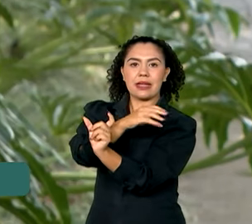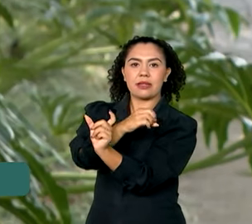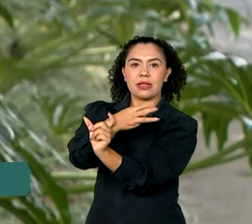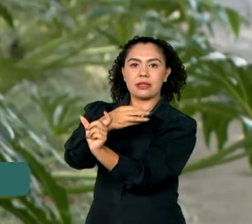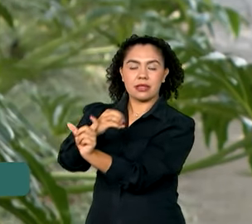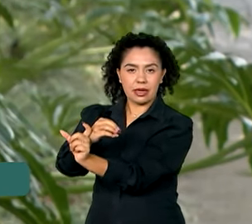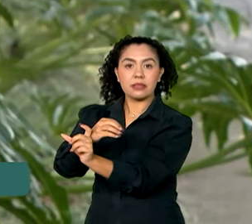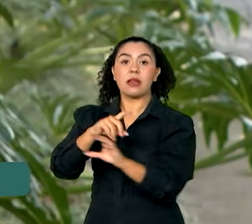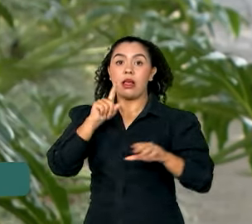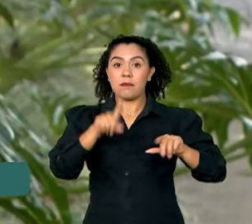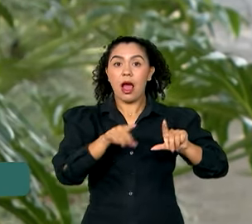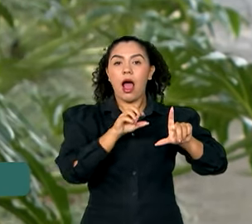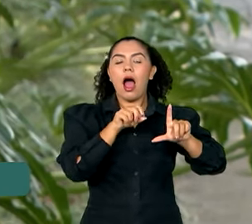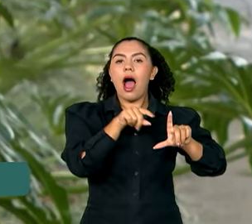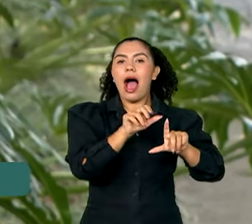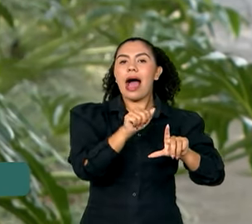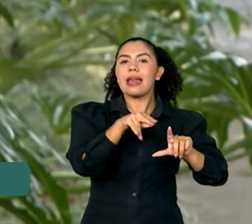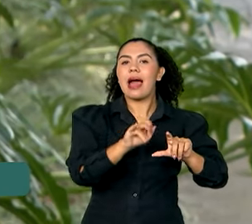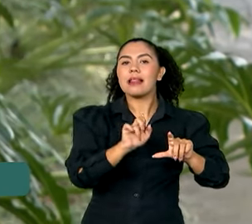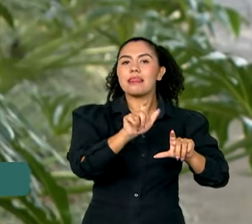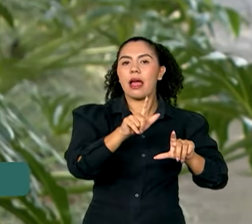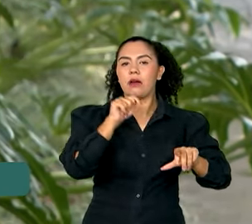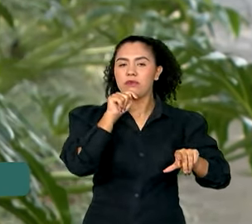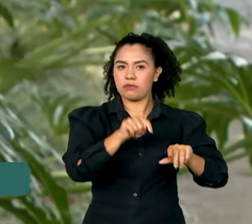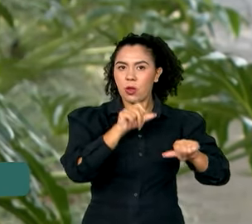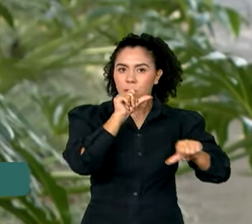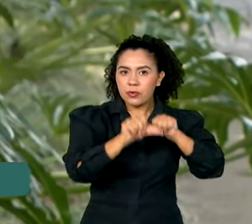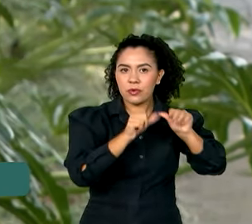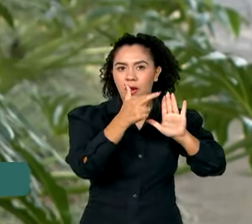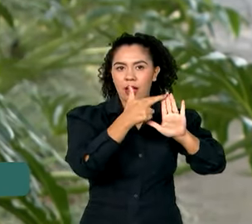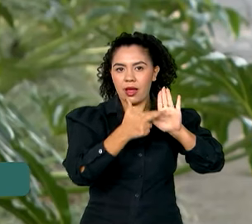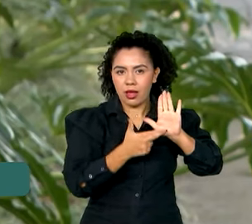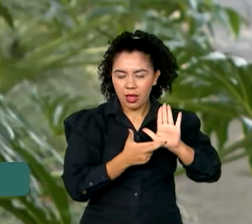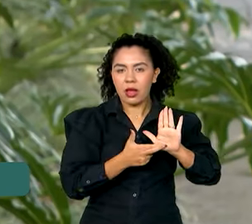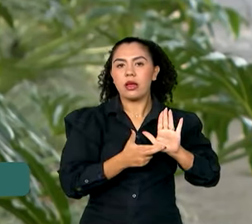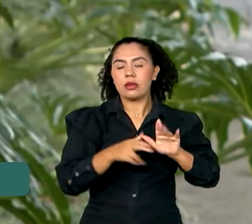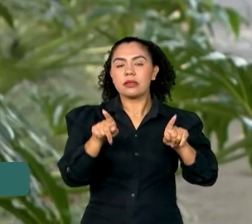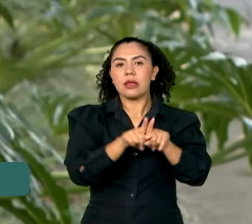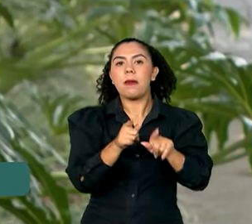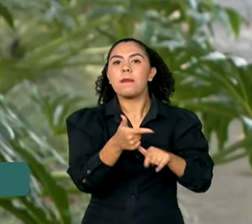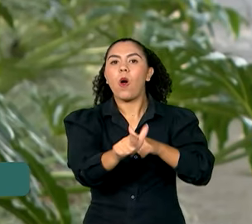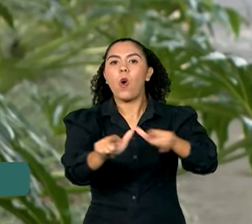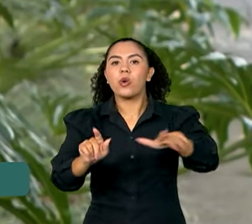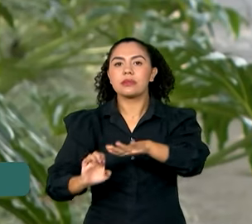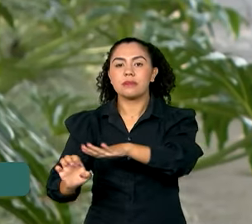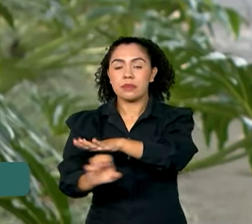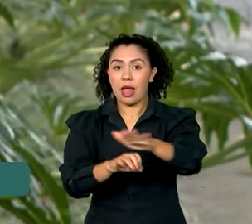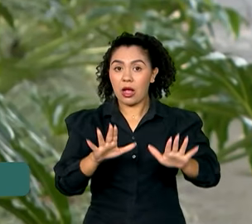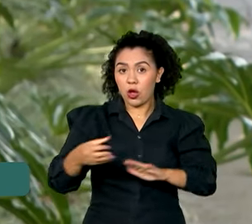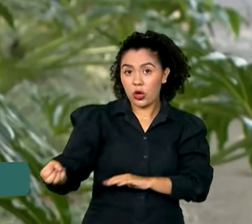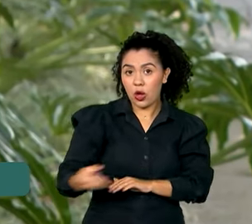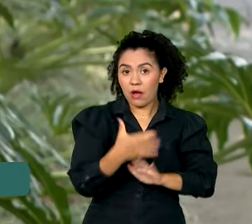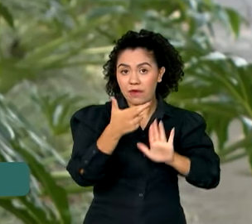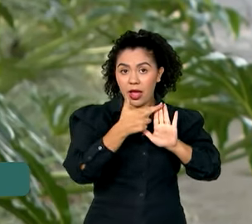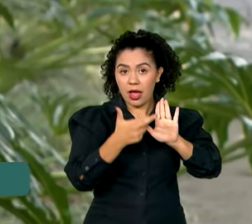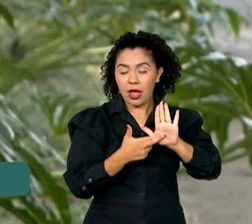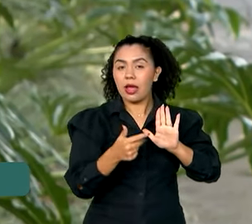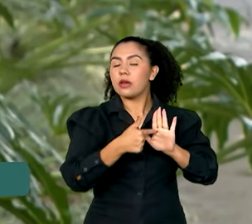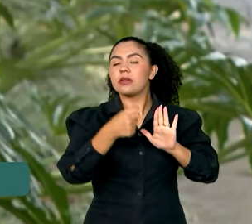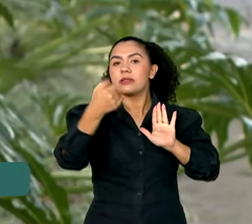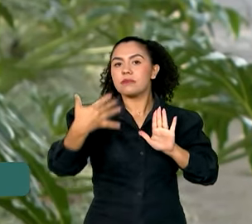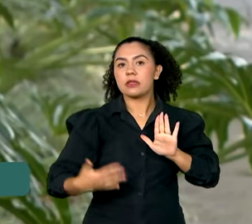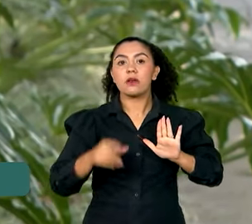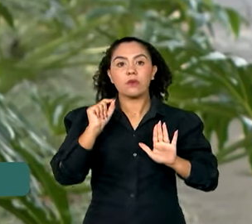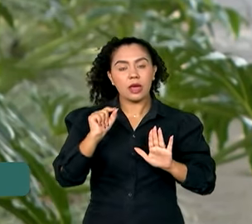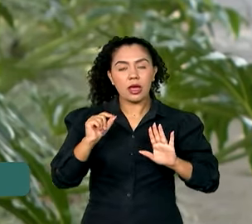regra passa a valer para outras empresas e organizações. A nova regra prevê que todas as